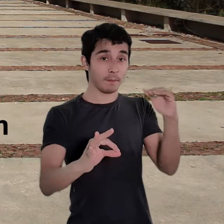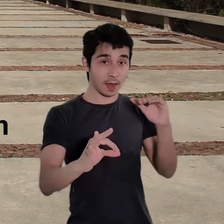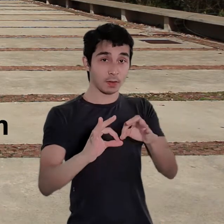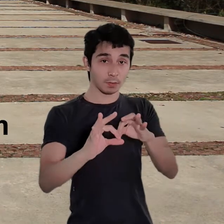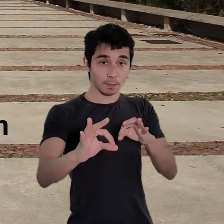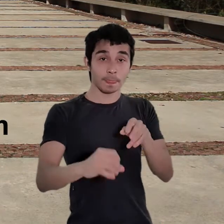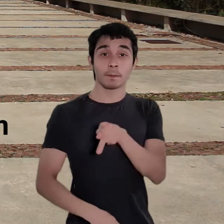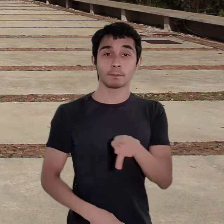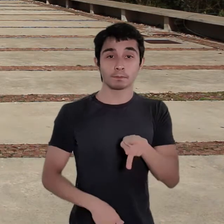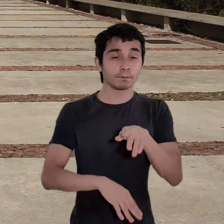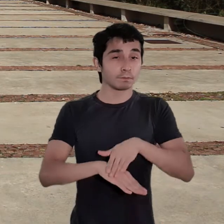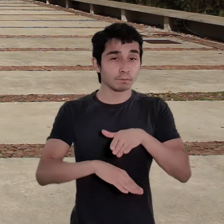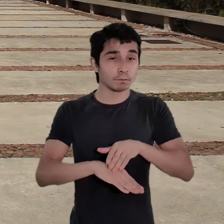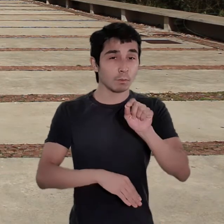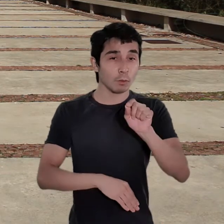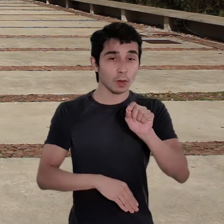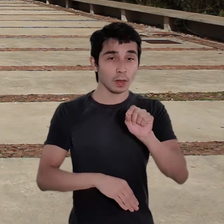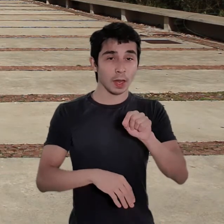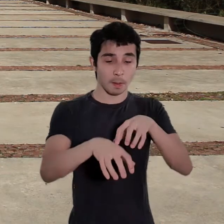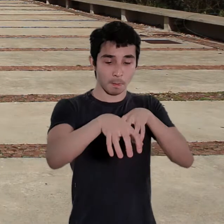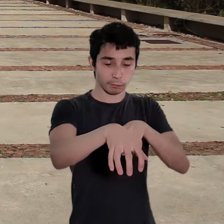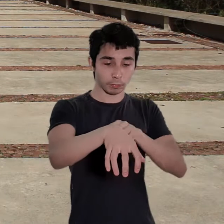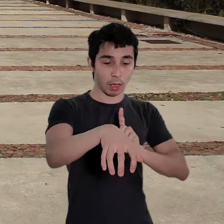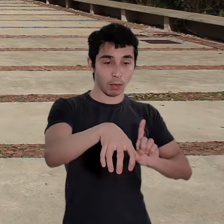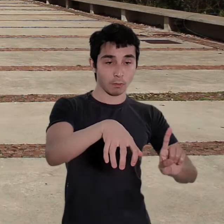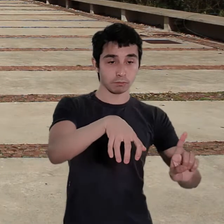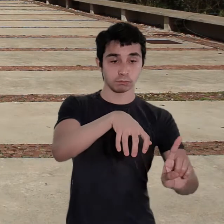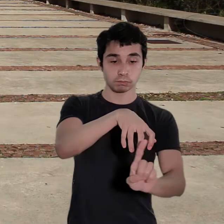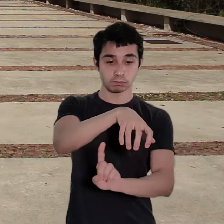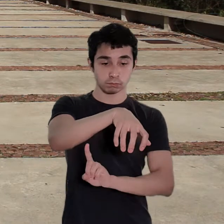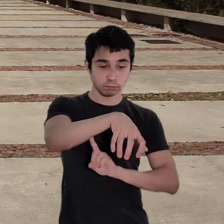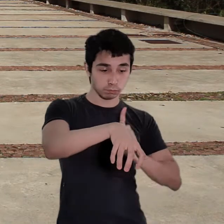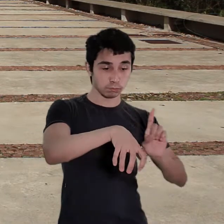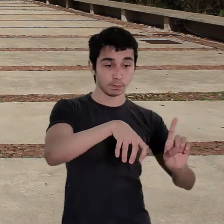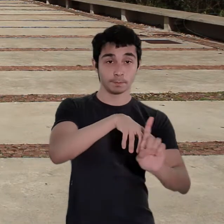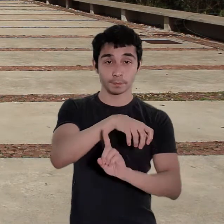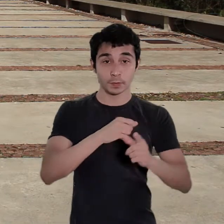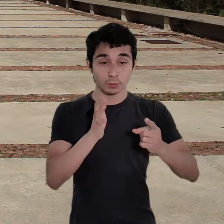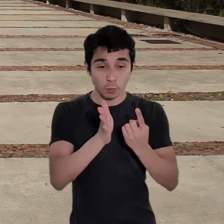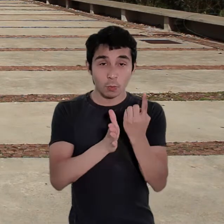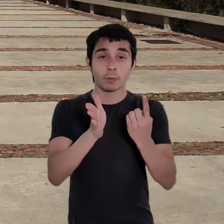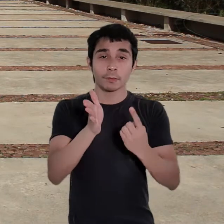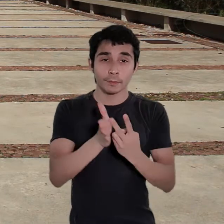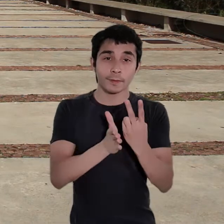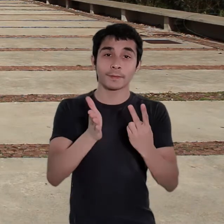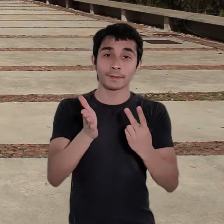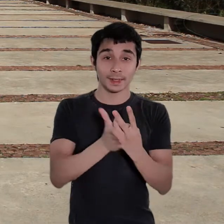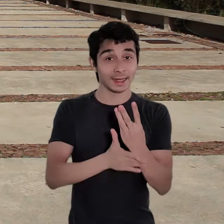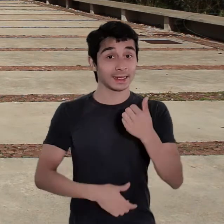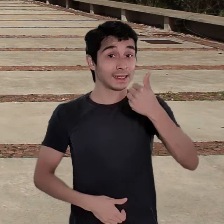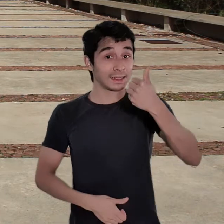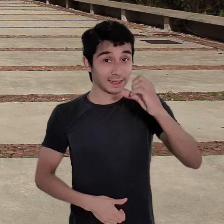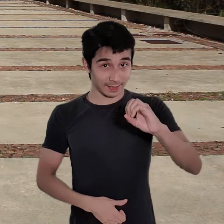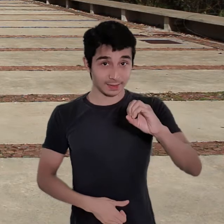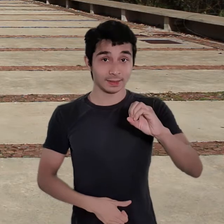onde o professor vai ter que dar a volta entre esses dois materiais e completar uma volta. Ao todo, daremos 10 voltas e,